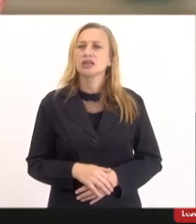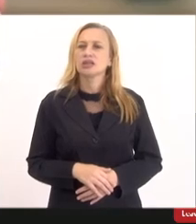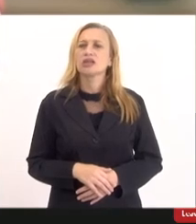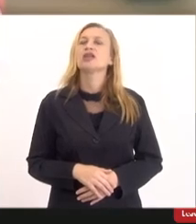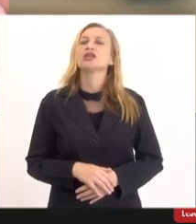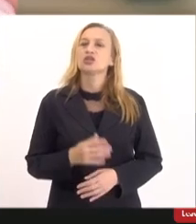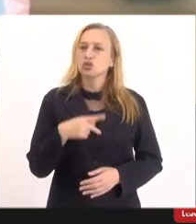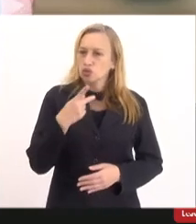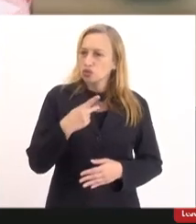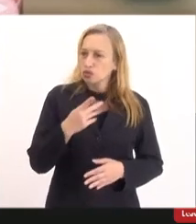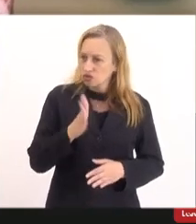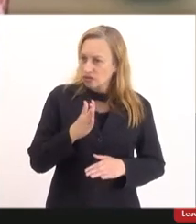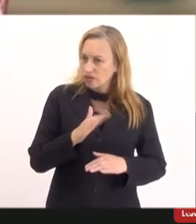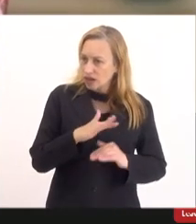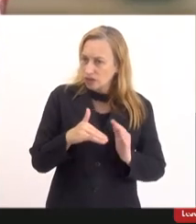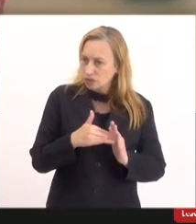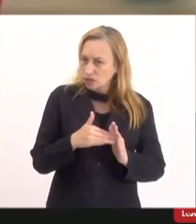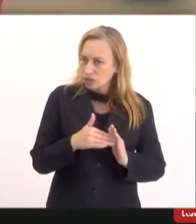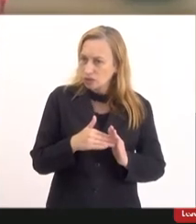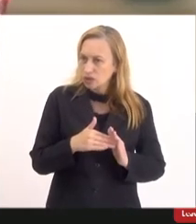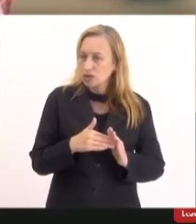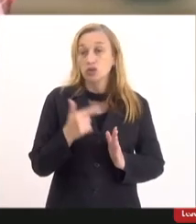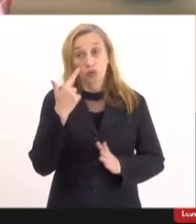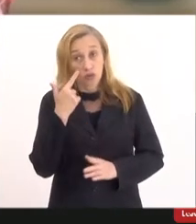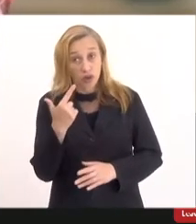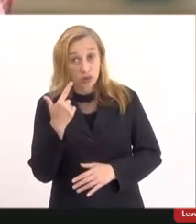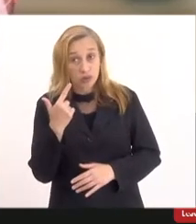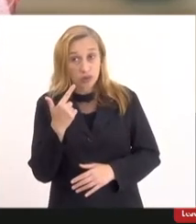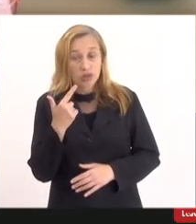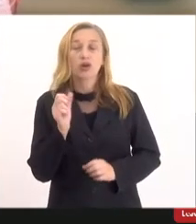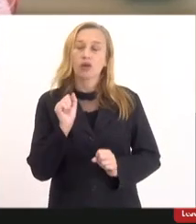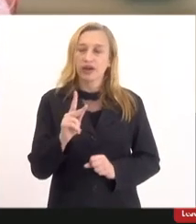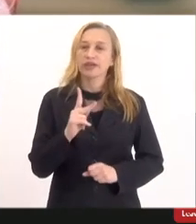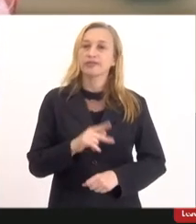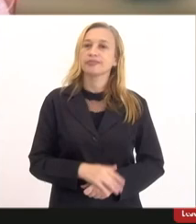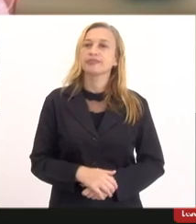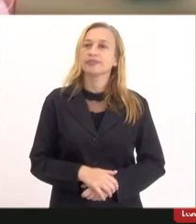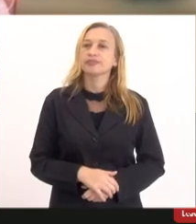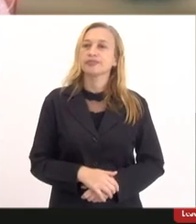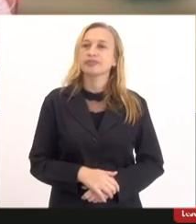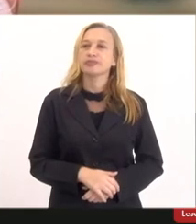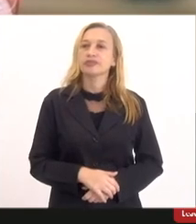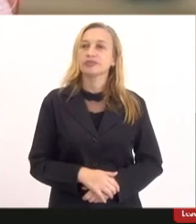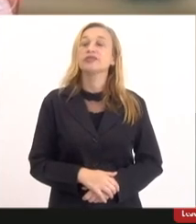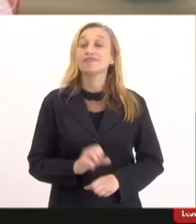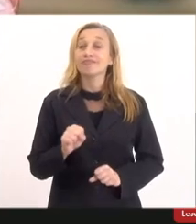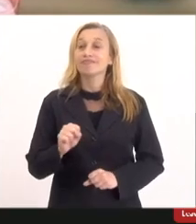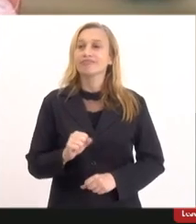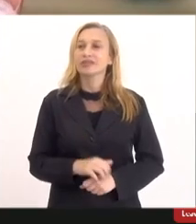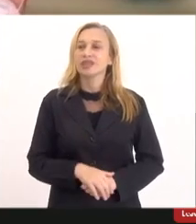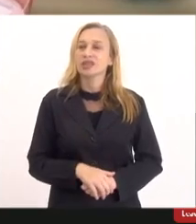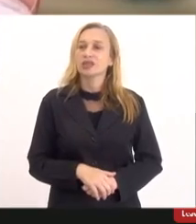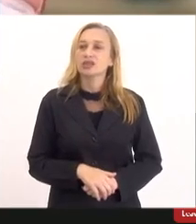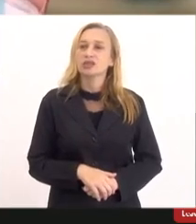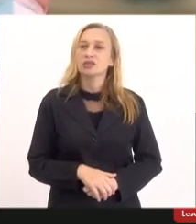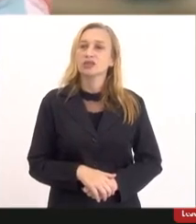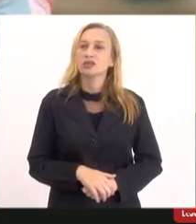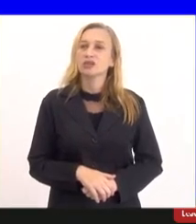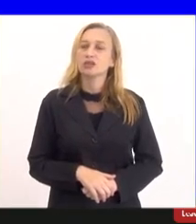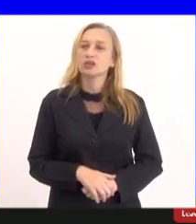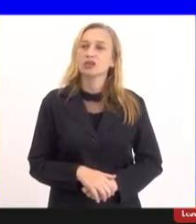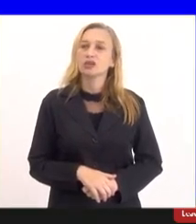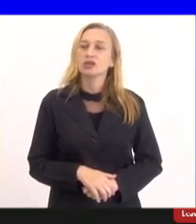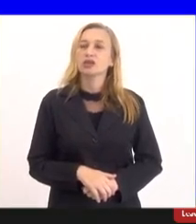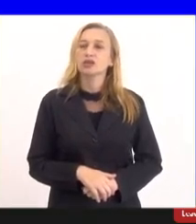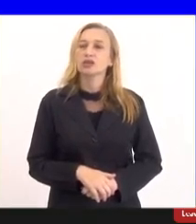todos já se despediram estou vendo ok pelo que estou vendo sim né gostaria de